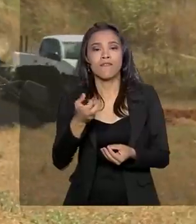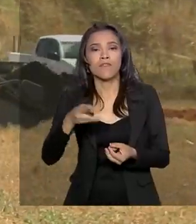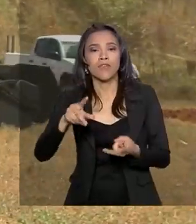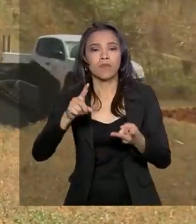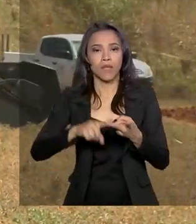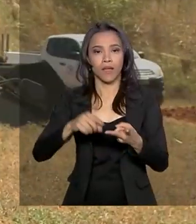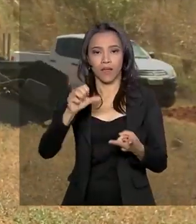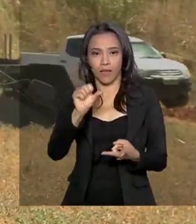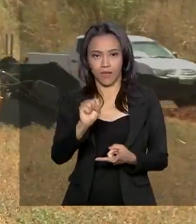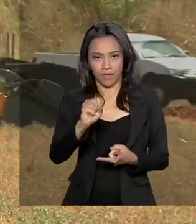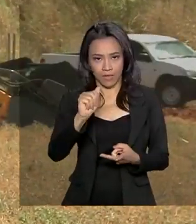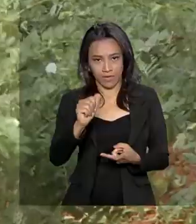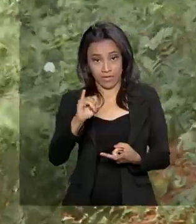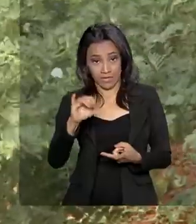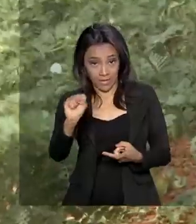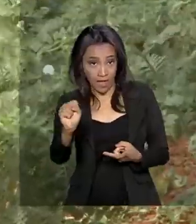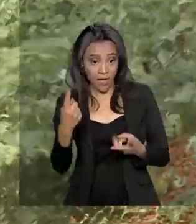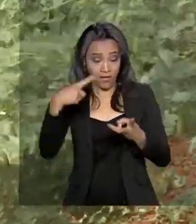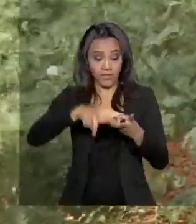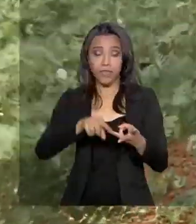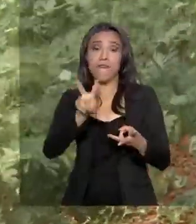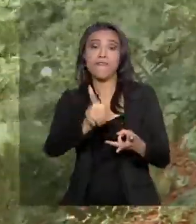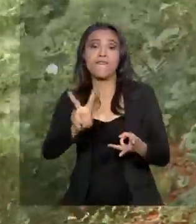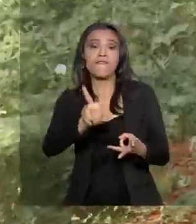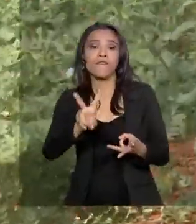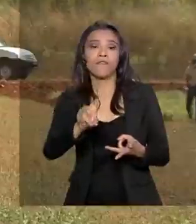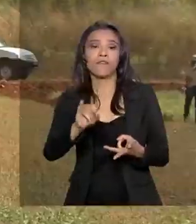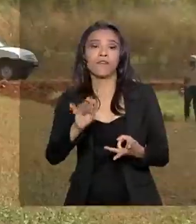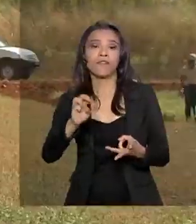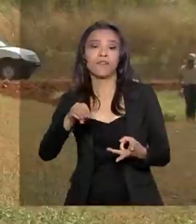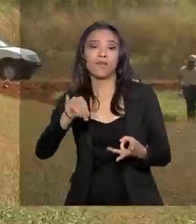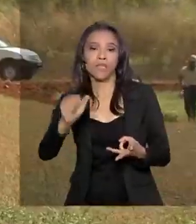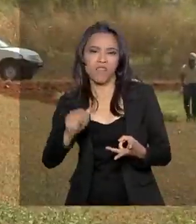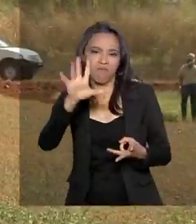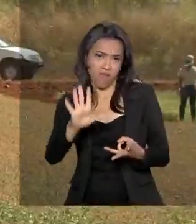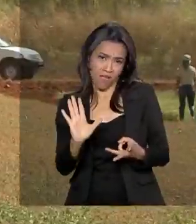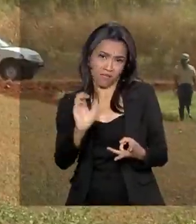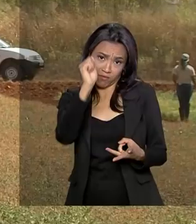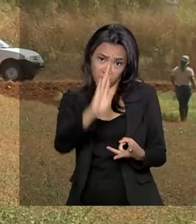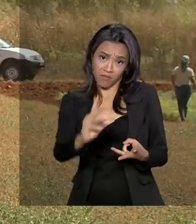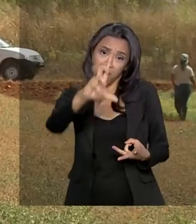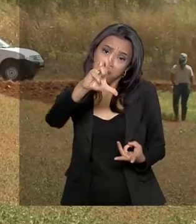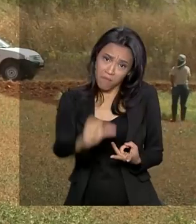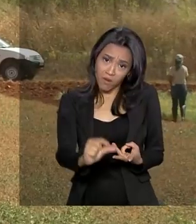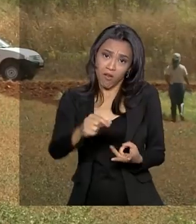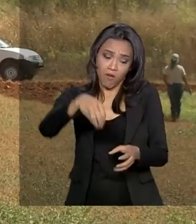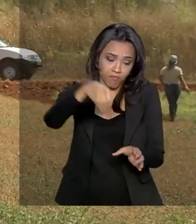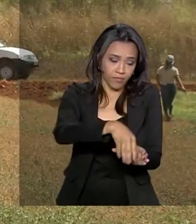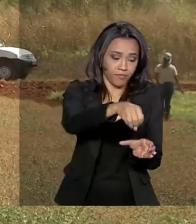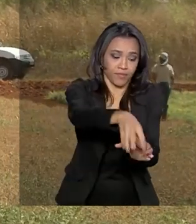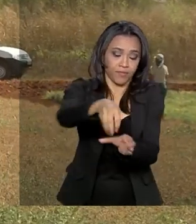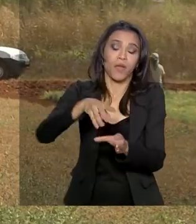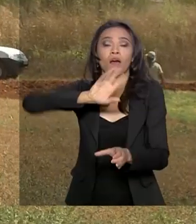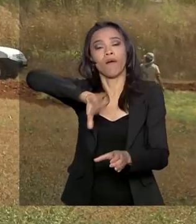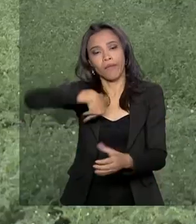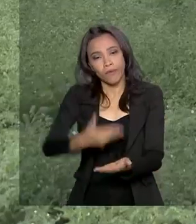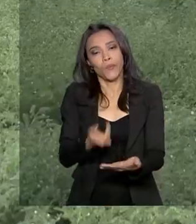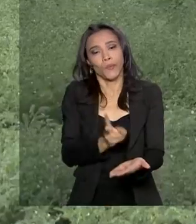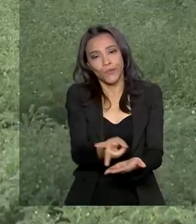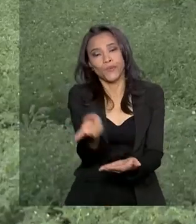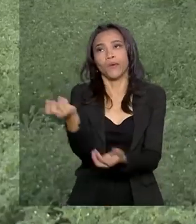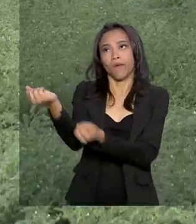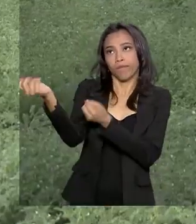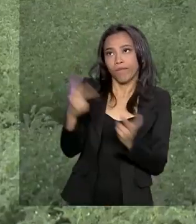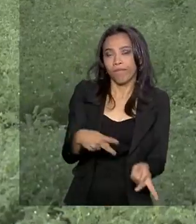minerais e vitaminas. No entanto, a produção brasileira ainda é baixa. A gente continua importando e a gente continua produzindo